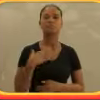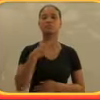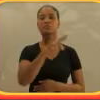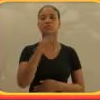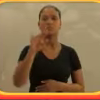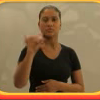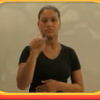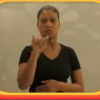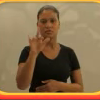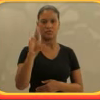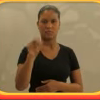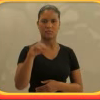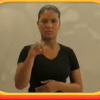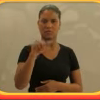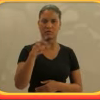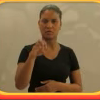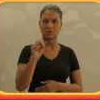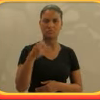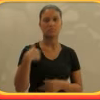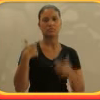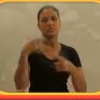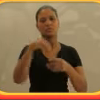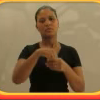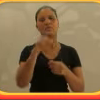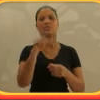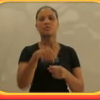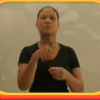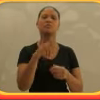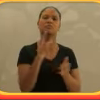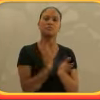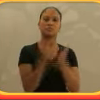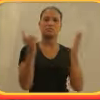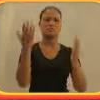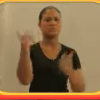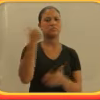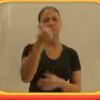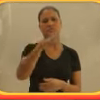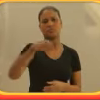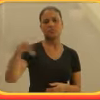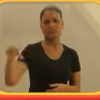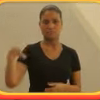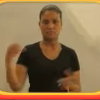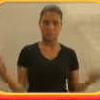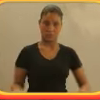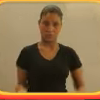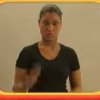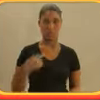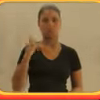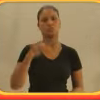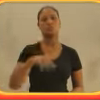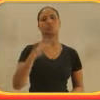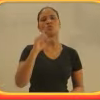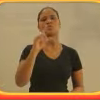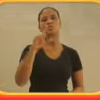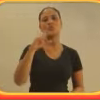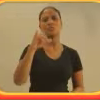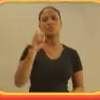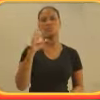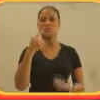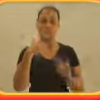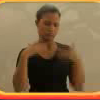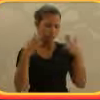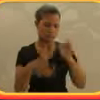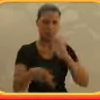Meu nome é Jairo Marques, trabalho na Folha desde 1999 e atualmente eu sou colunista e também sou